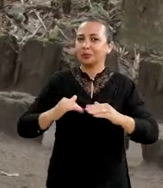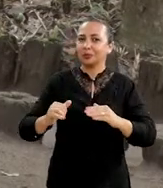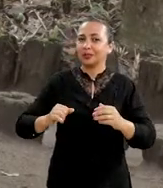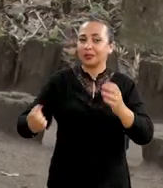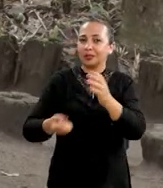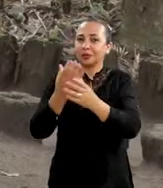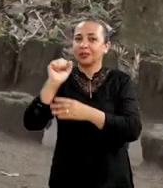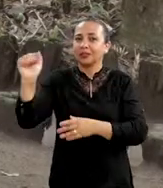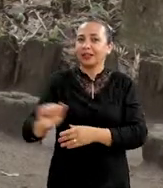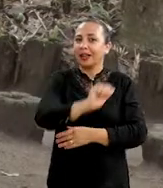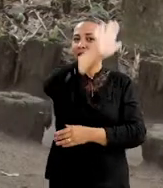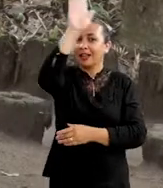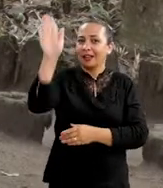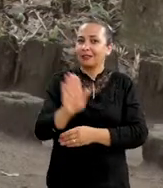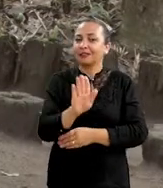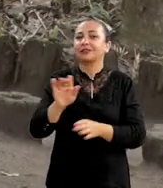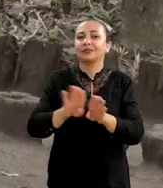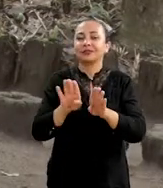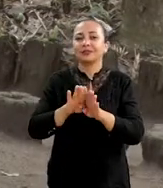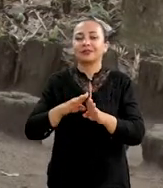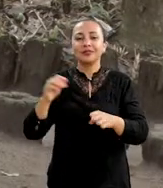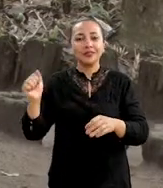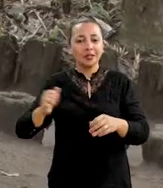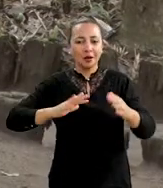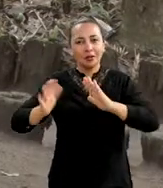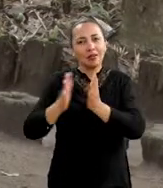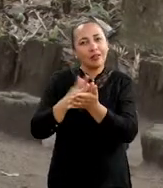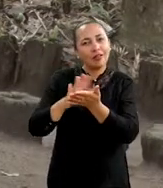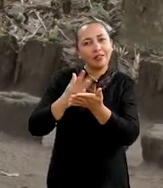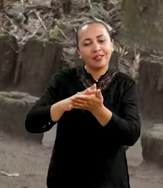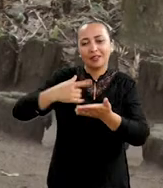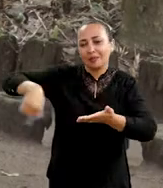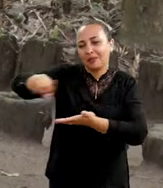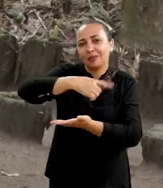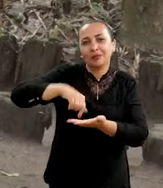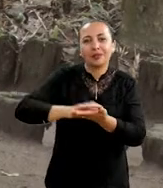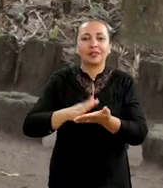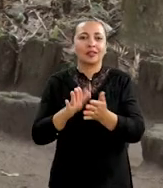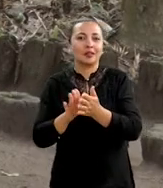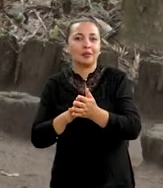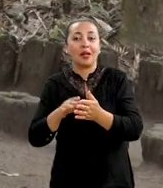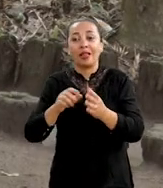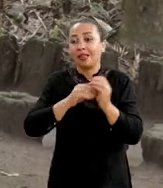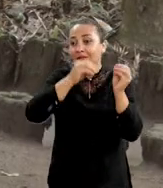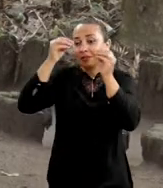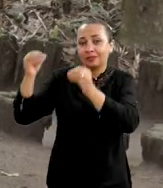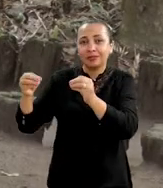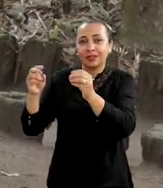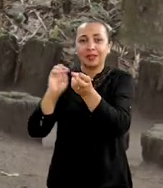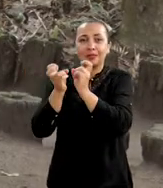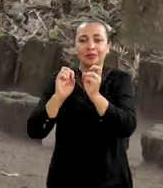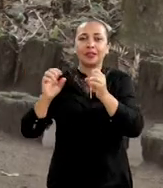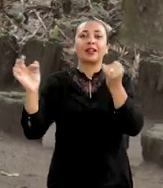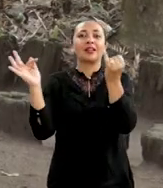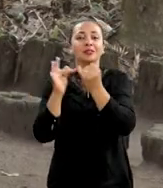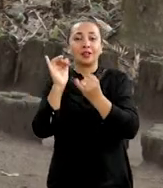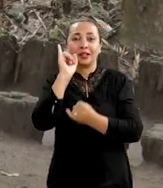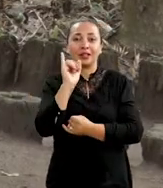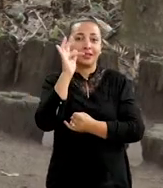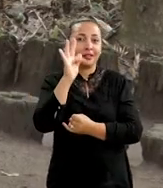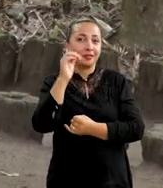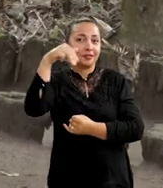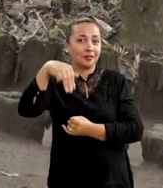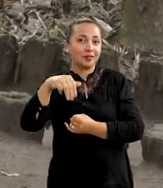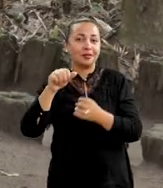matriz africana, como o samba de roda e o tambor de crioula, levando mais desses ritmos contagiantes para o Instituto Federal do